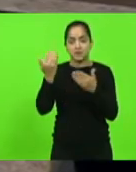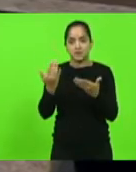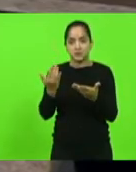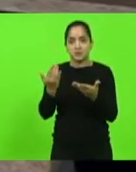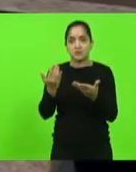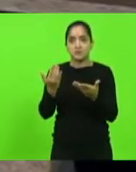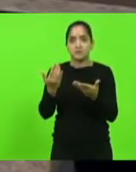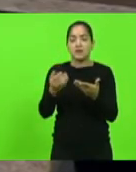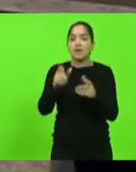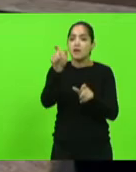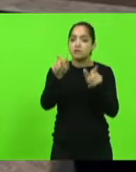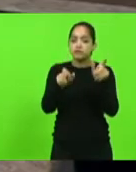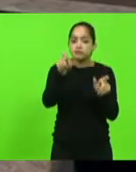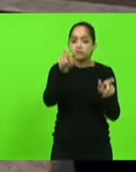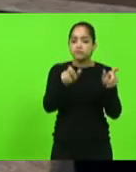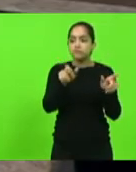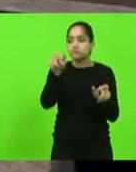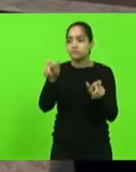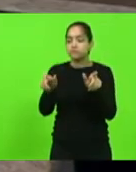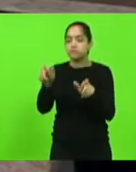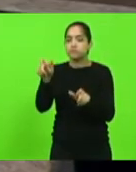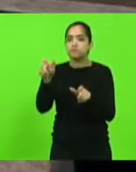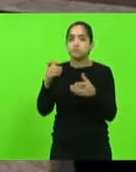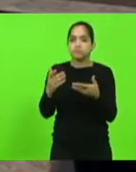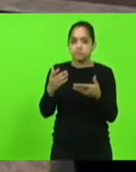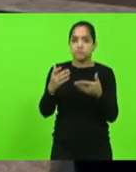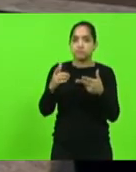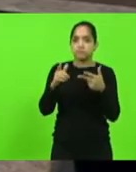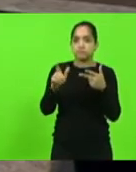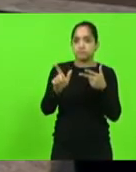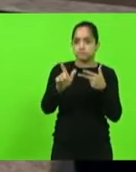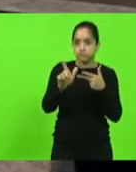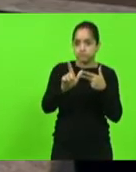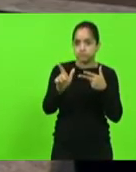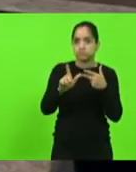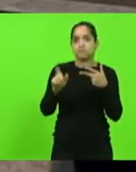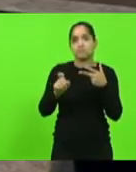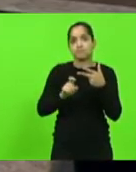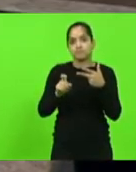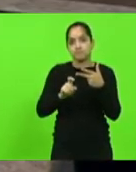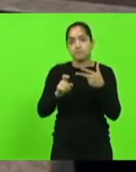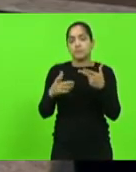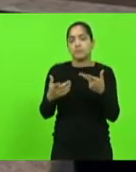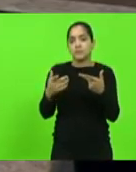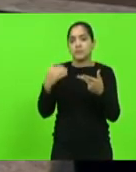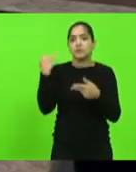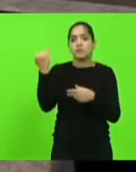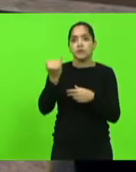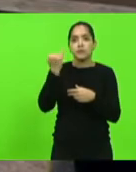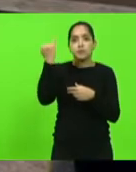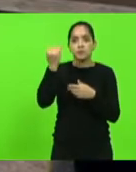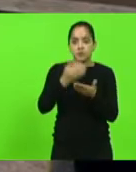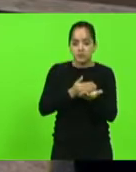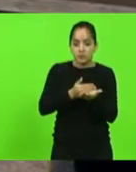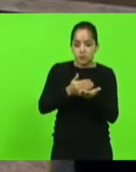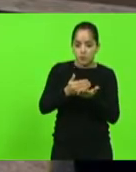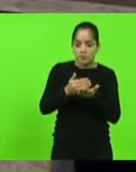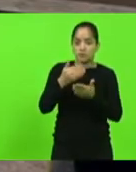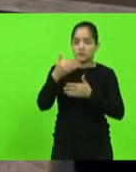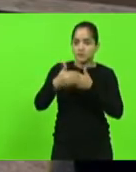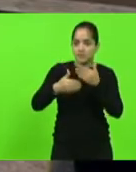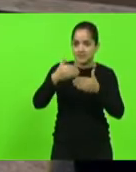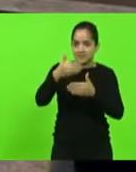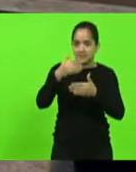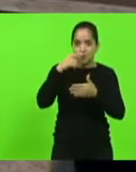verdade, a nossa finalidade maior, tanto do Legislativo quanto do Executivo. Então, acho que foi um dia muito importante, a gente iniciou esse processo de parceria